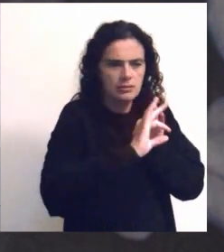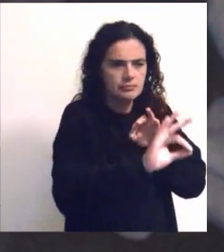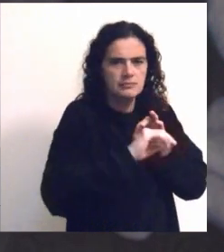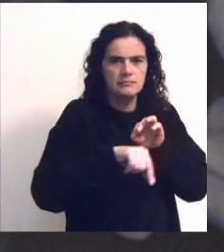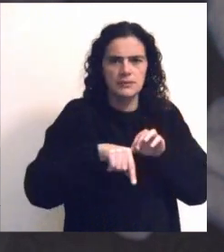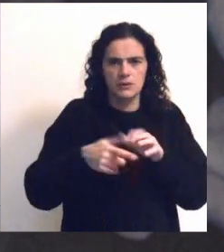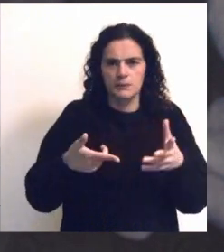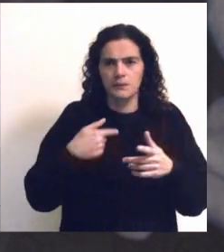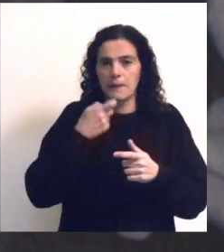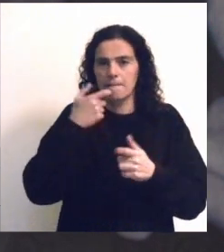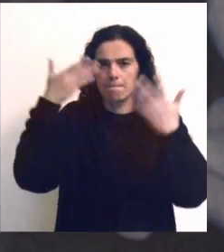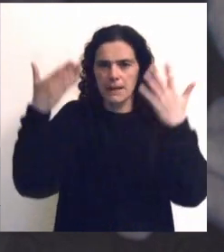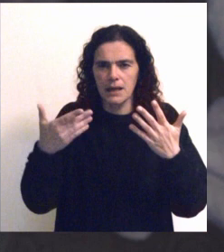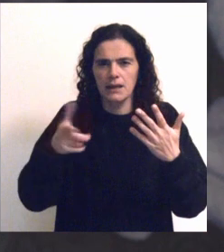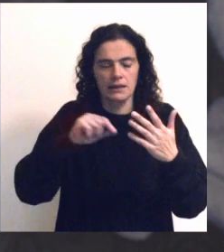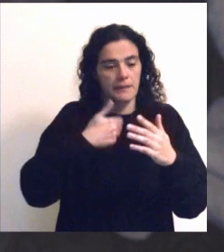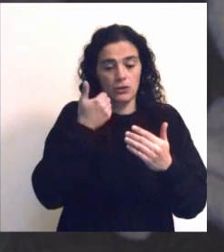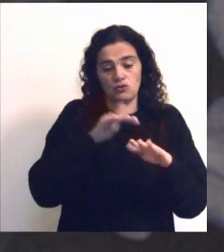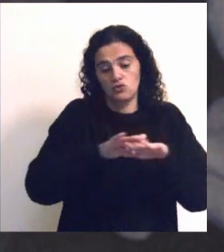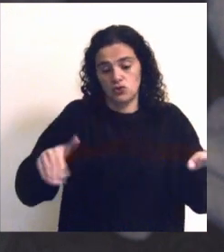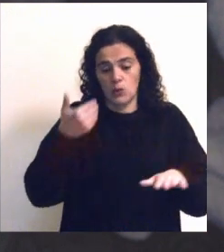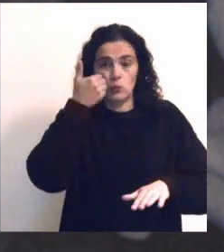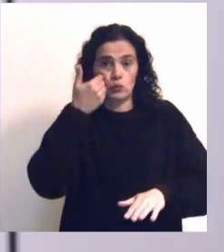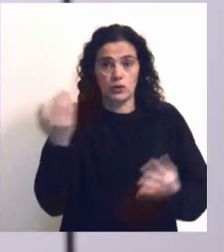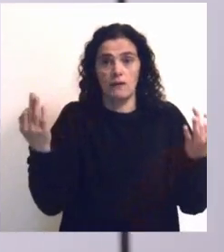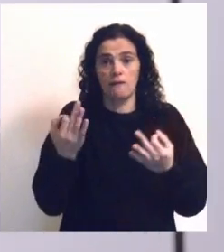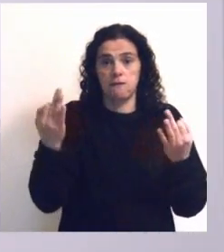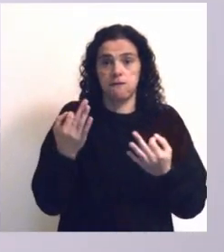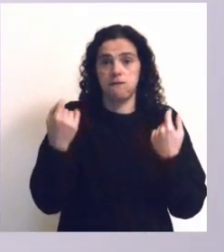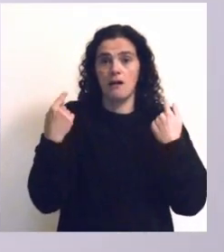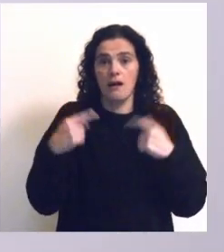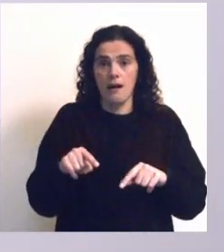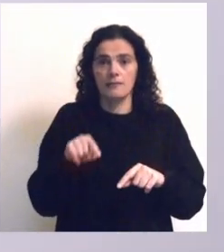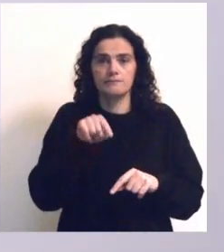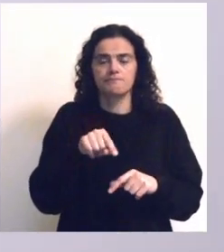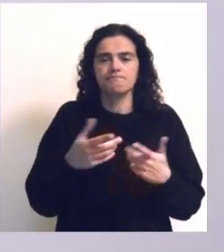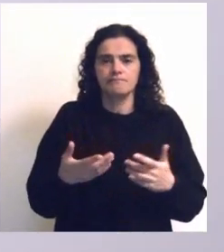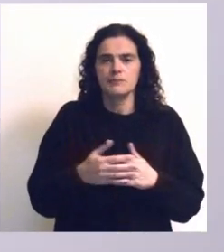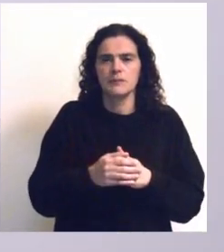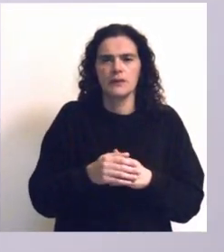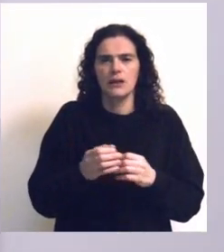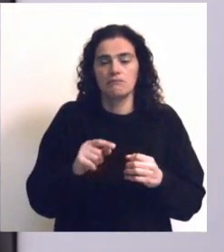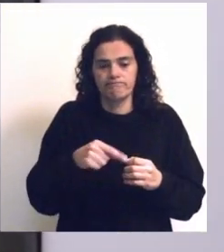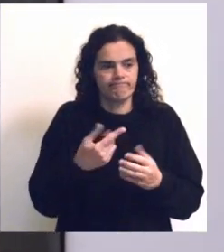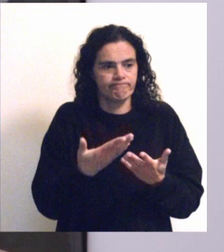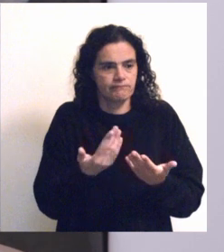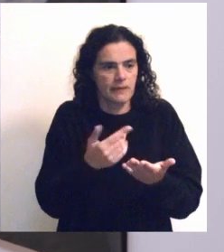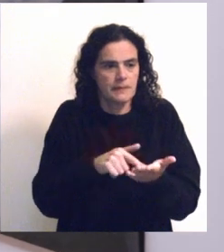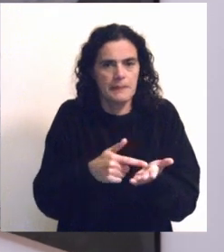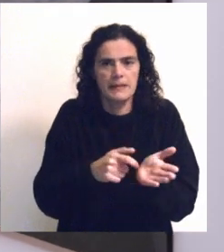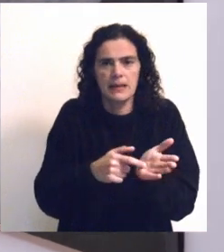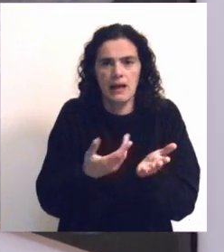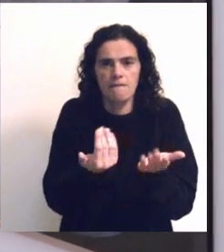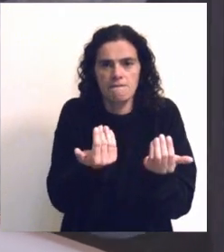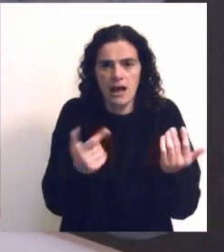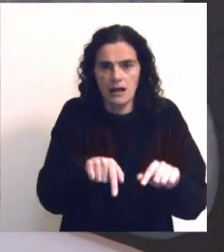na parede e no chão do museu. Há aqui, de facto, uma ausência,